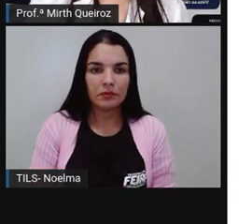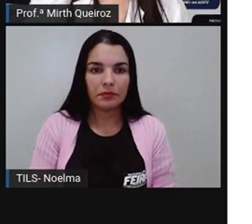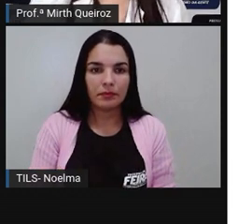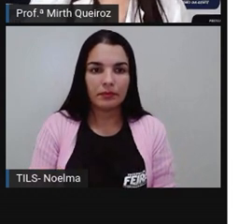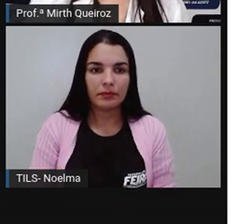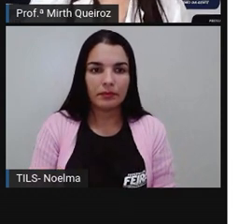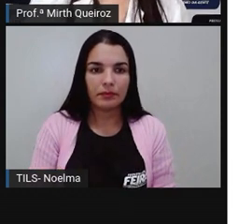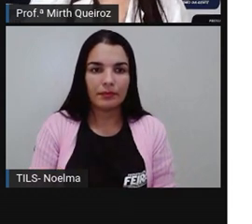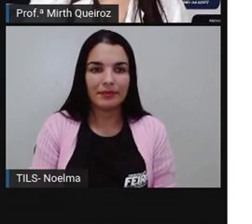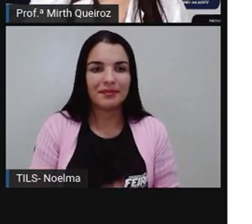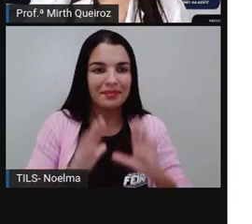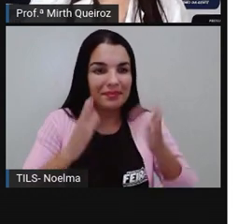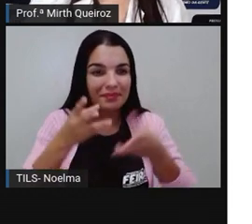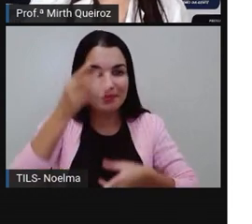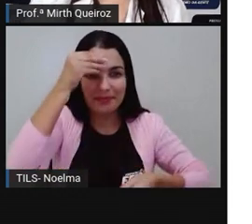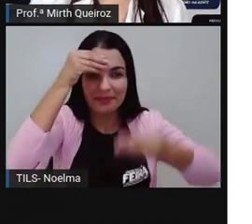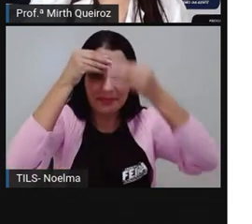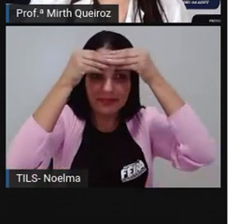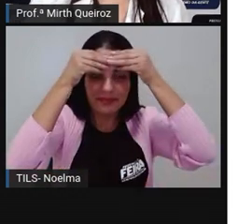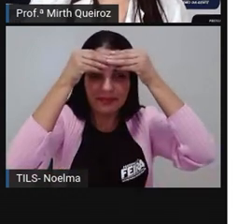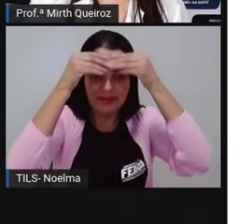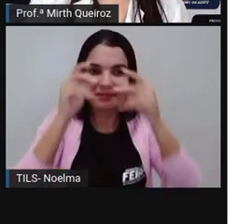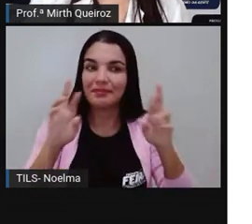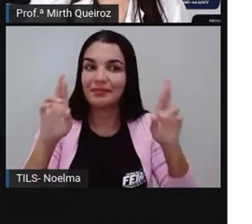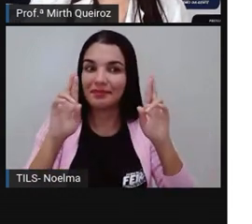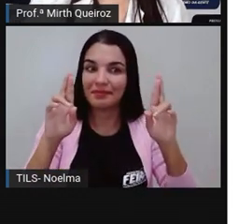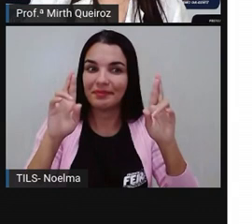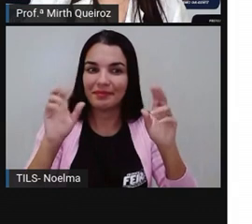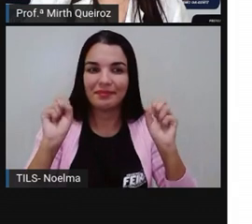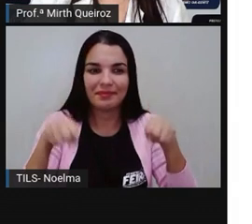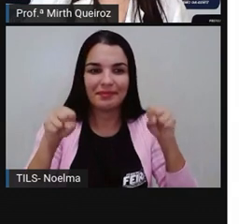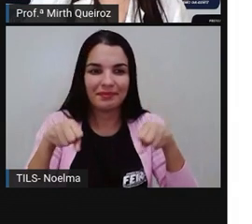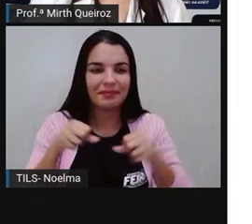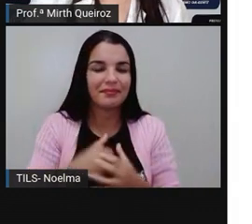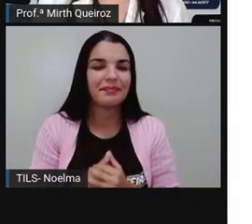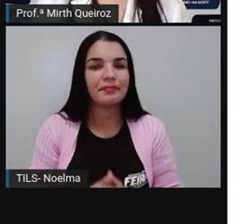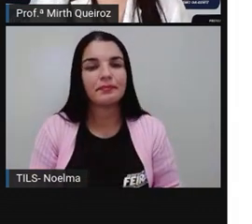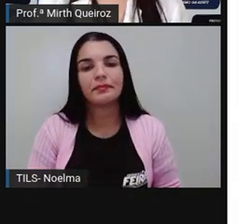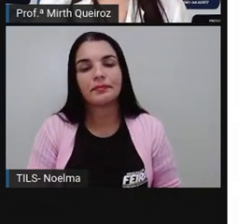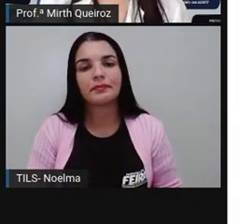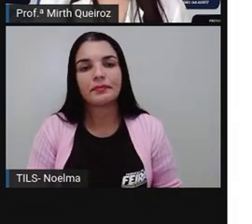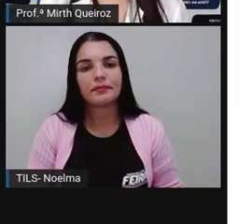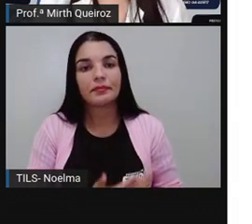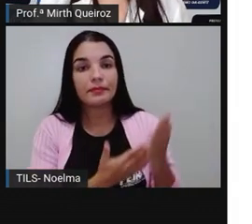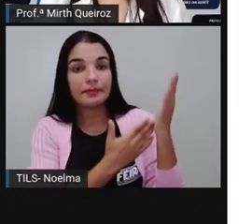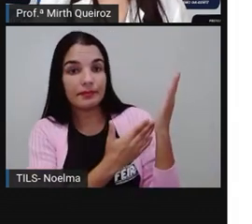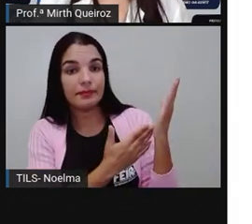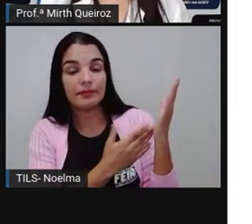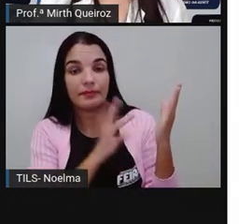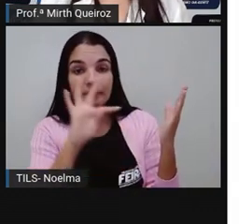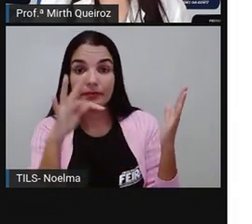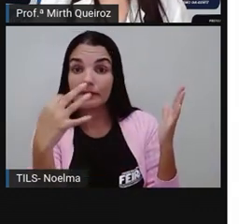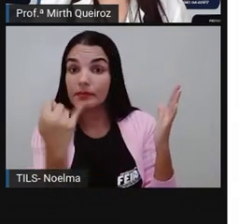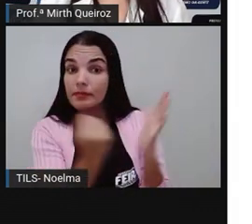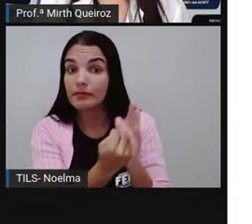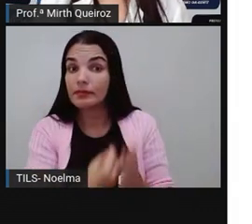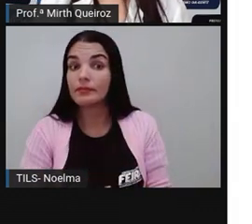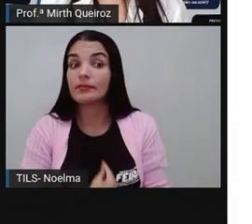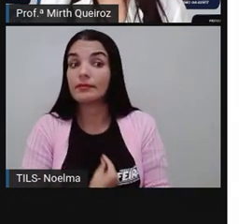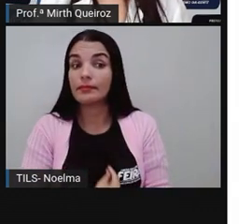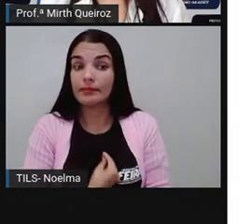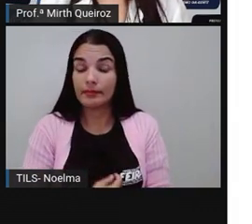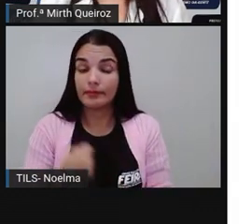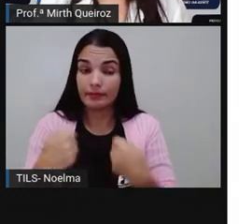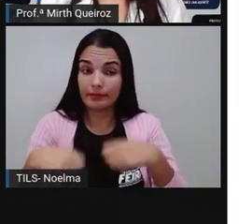Conseguiram absorver? Espero que sim. Vamos dar seguimento. Todos os seres vivos, eles necessitam de